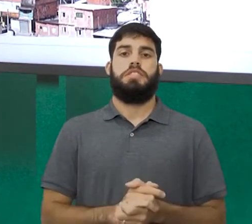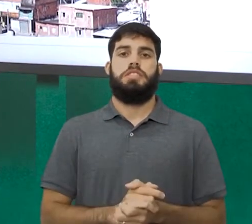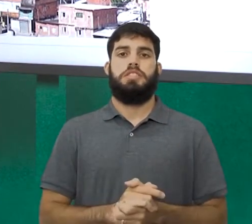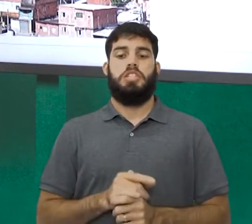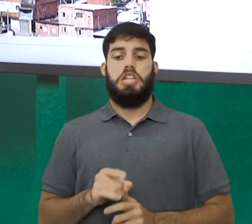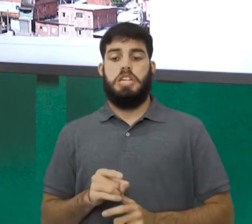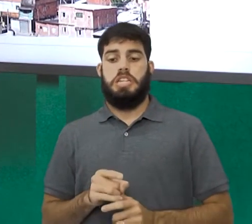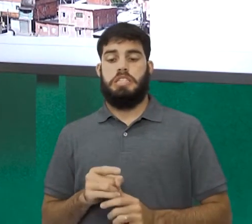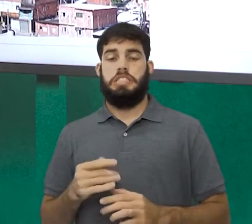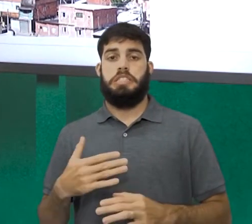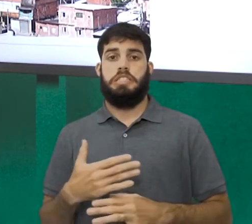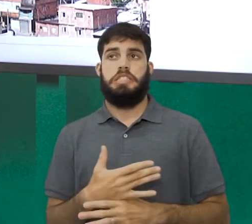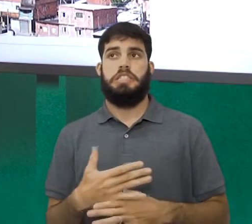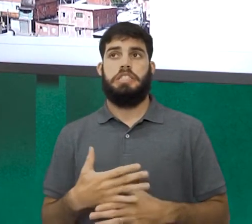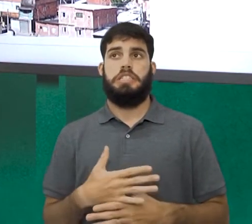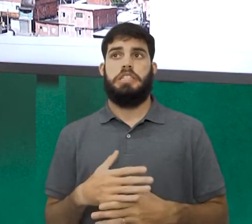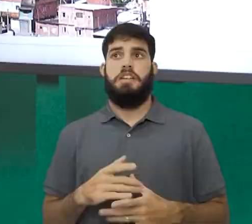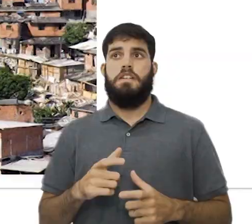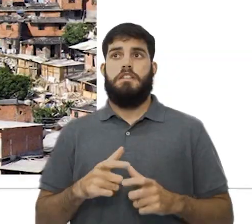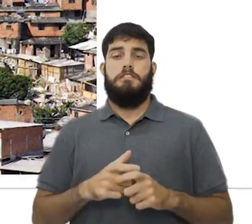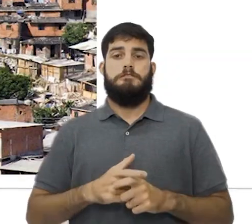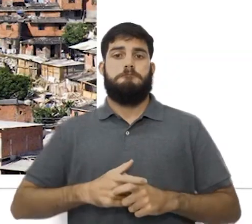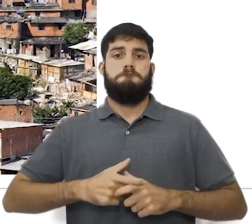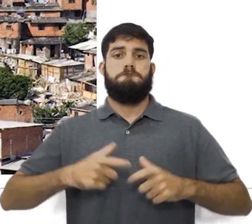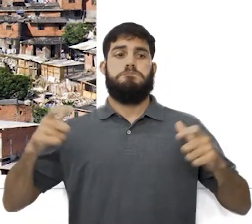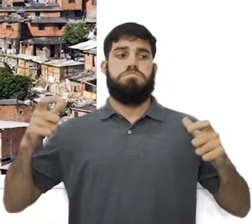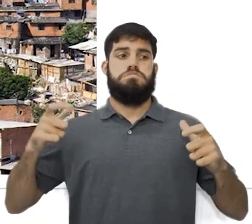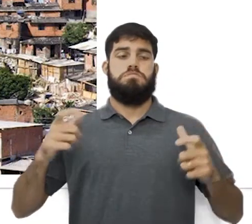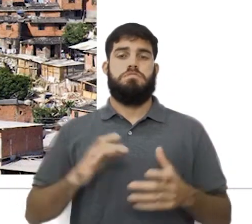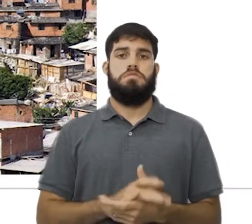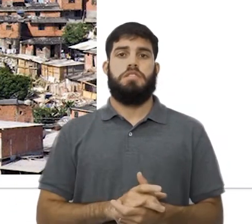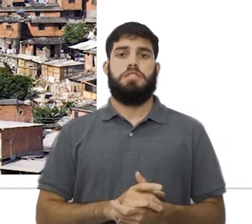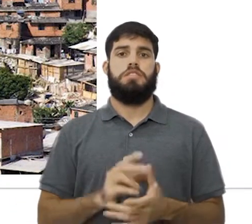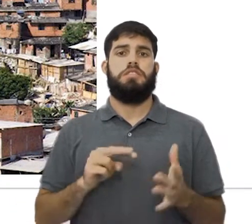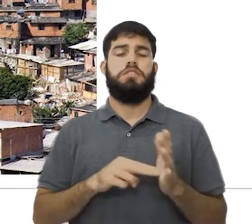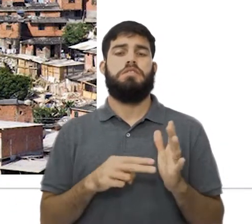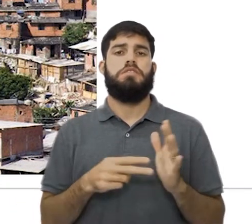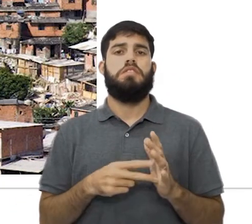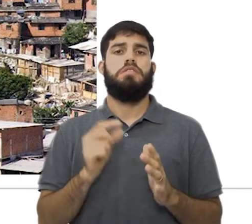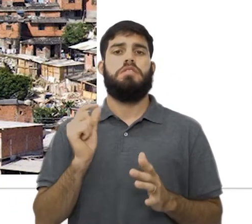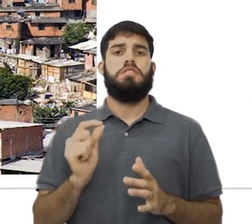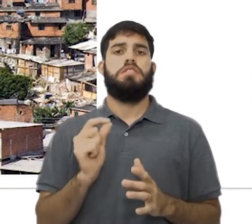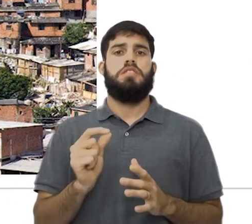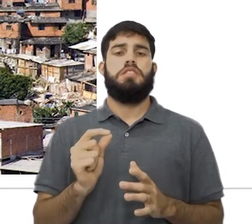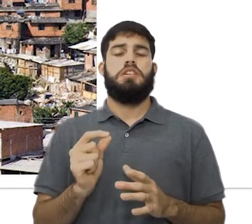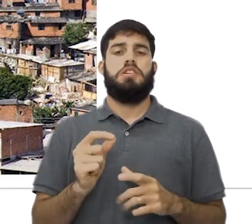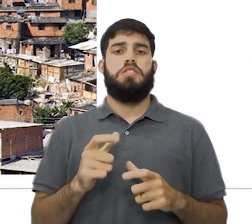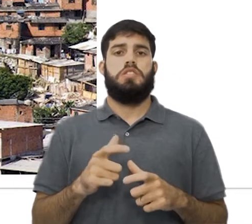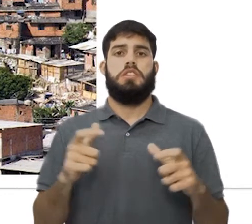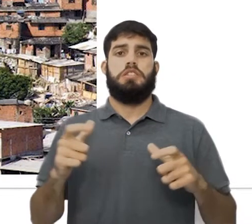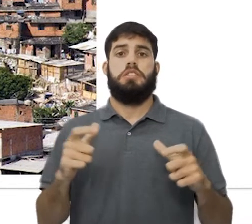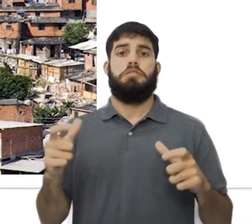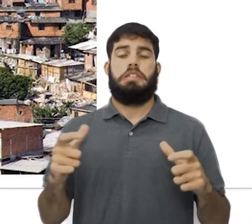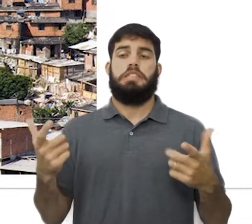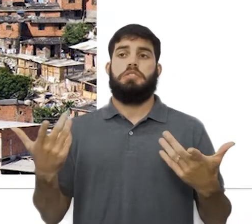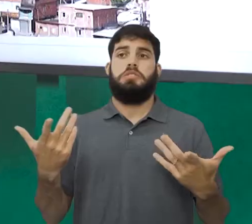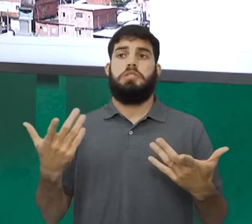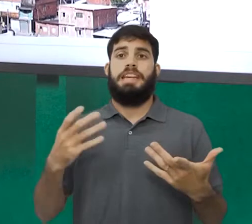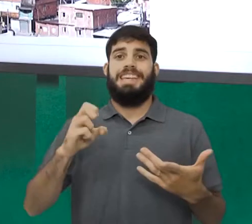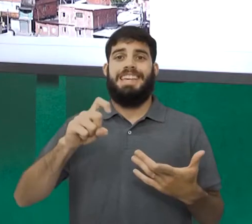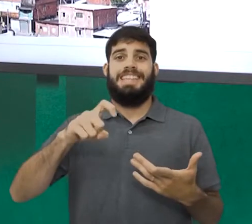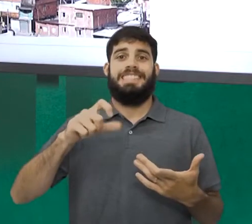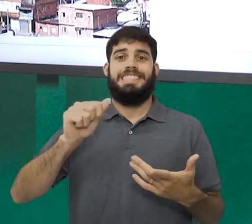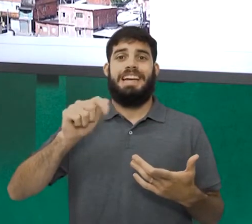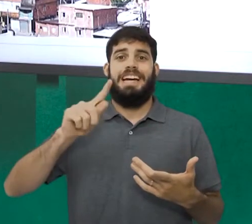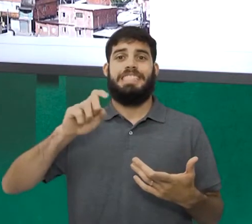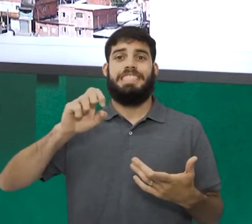cidade passou por um processo de macrocefalia. Isso significa um crescimento exagerado. E